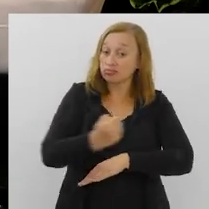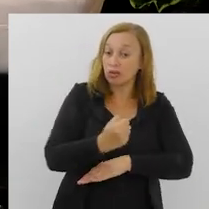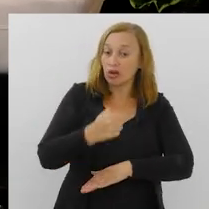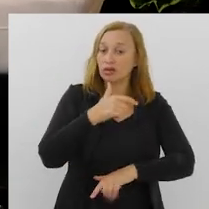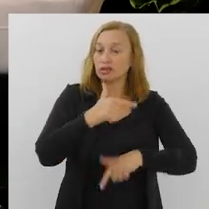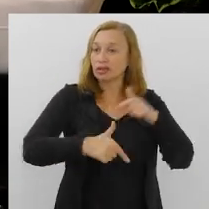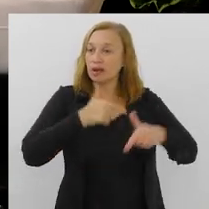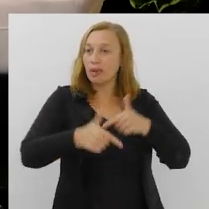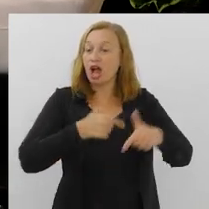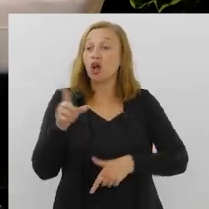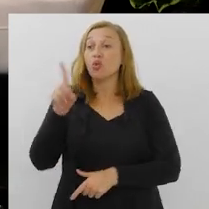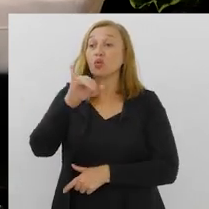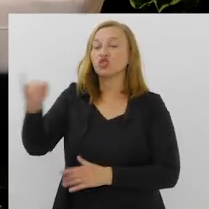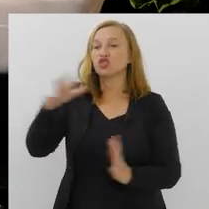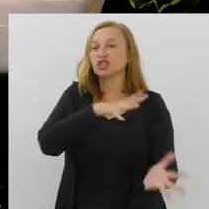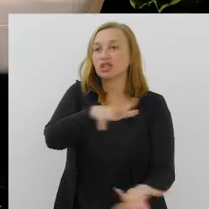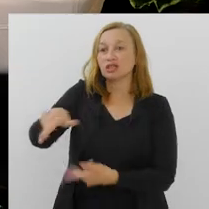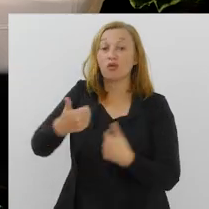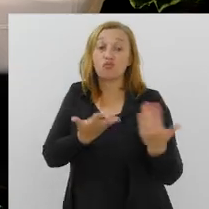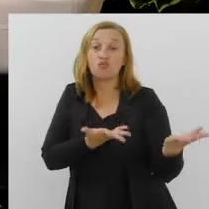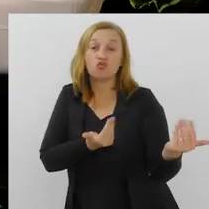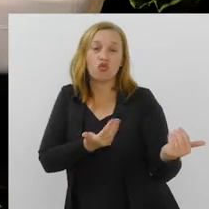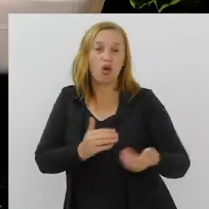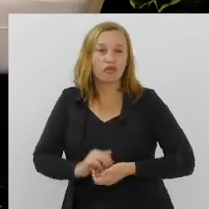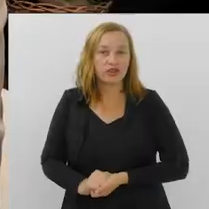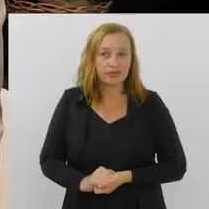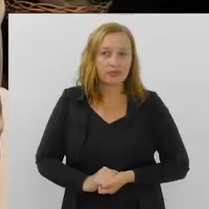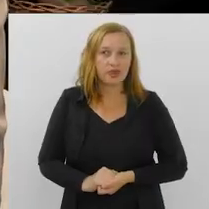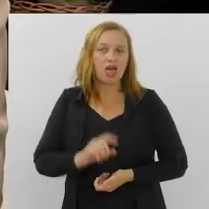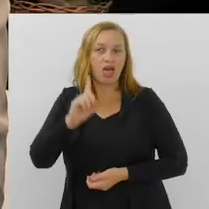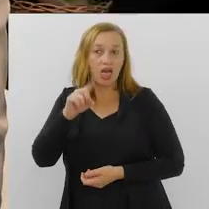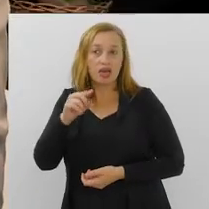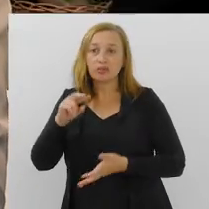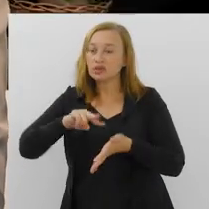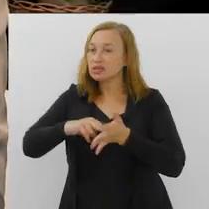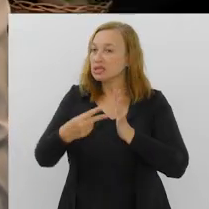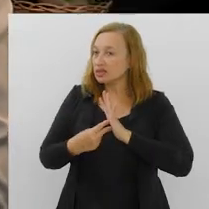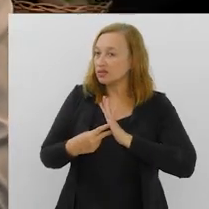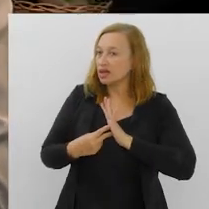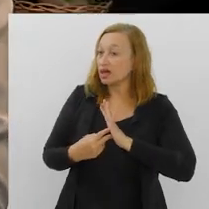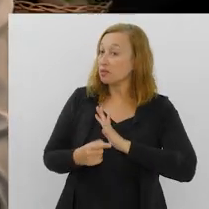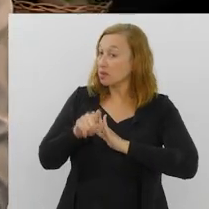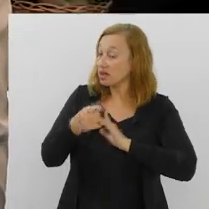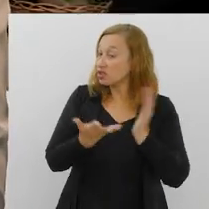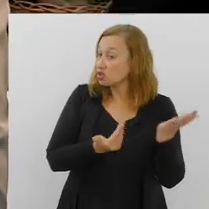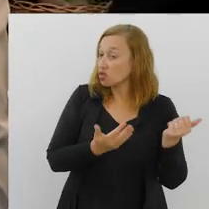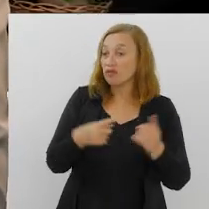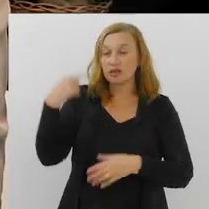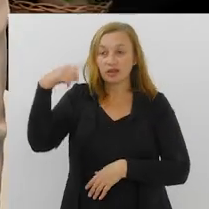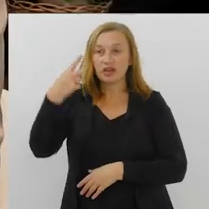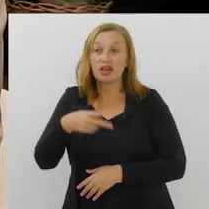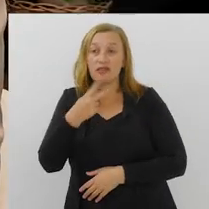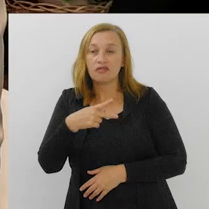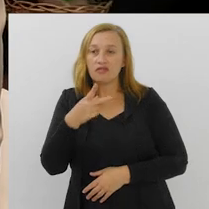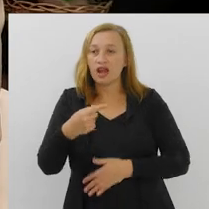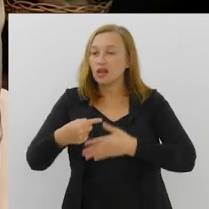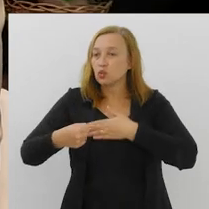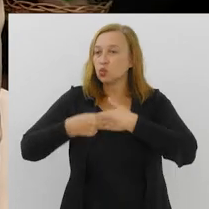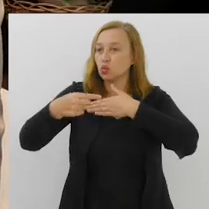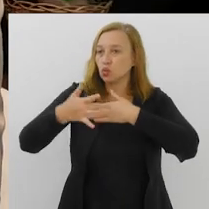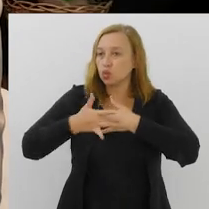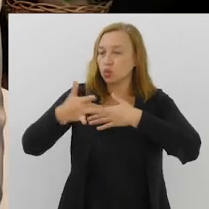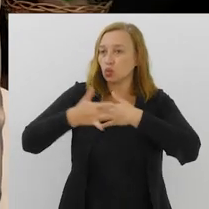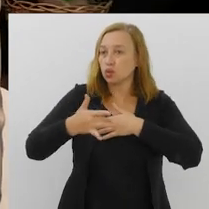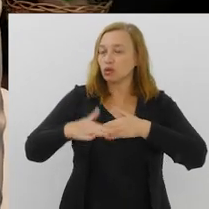o mercado de trabalho. Bom, o Dia Internacional da Juventude é muito significativo para esse jovem advogado, porque ele